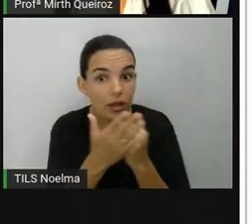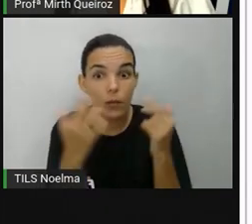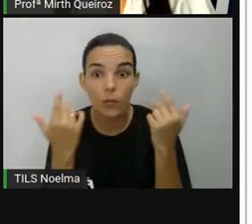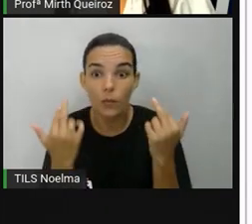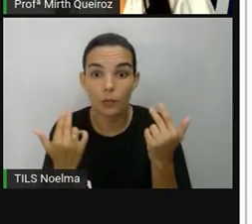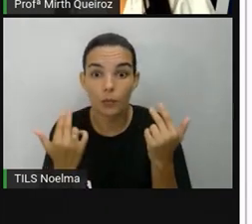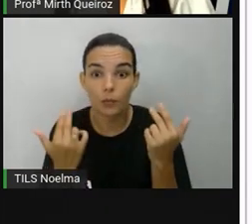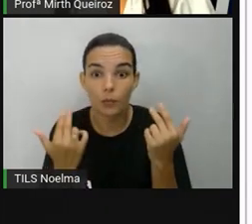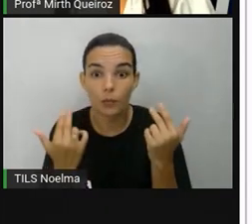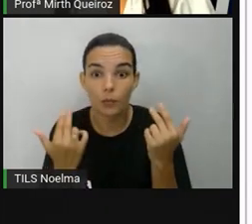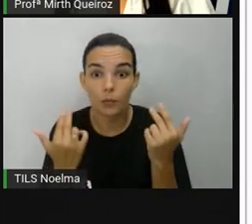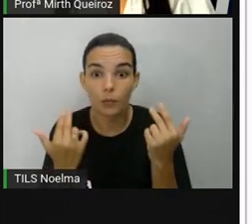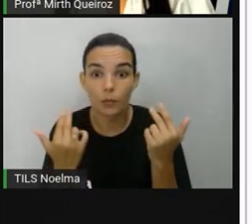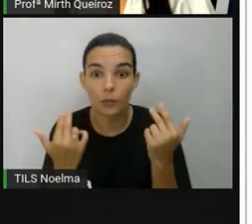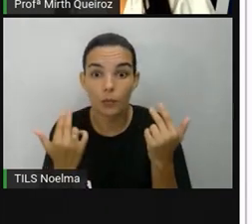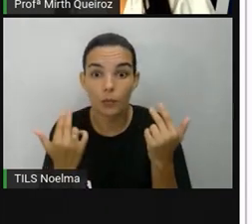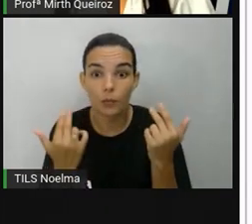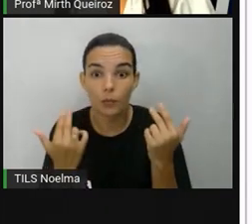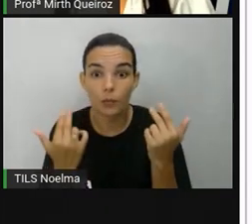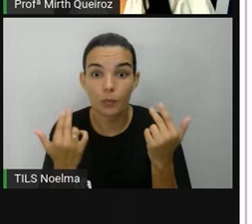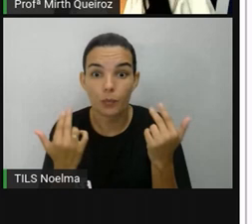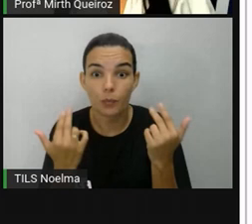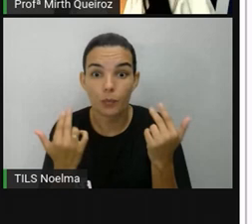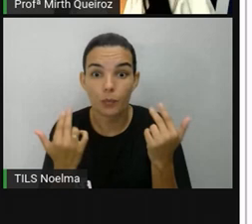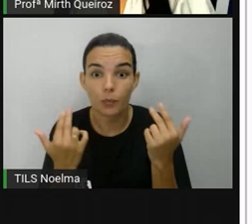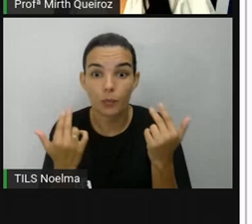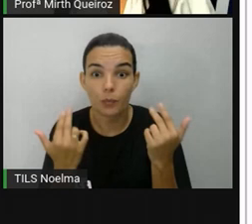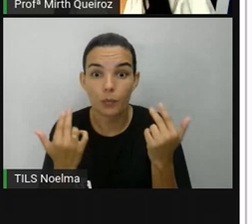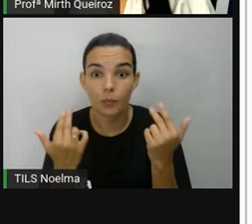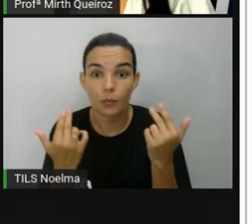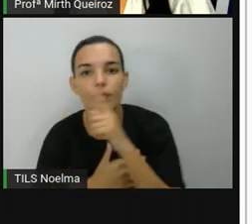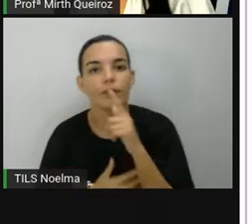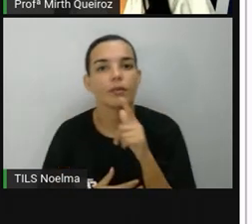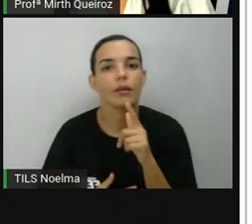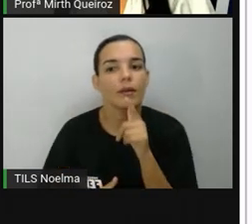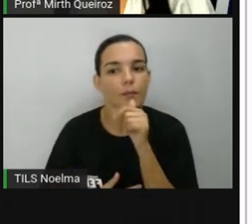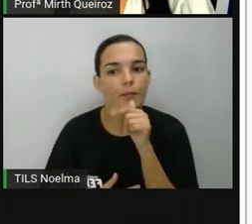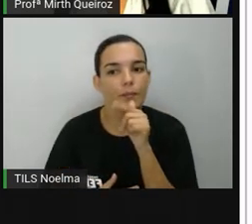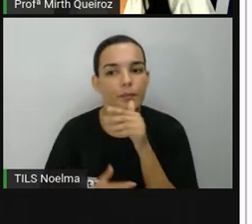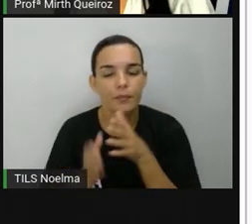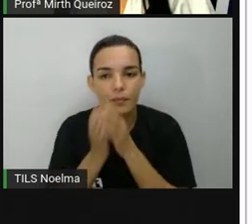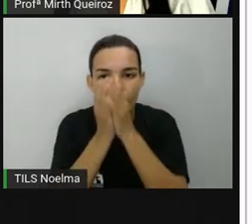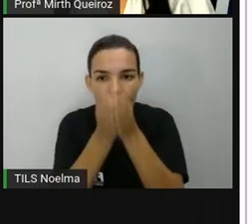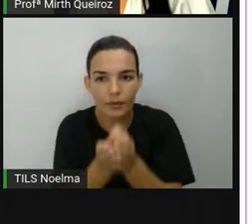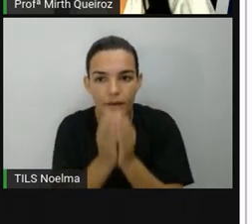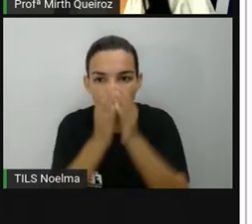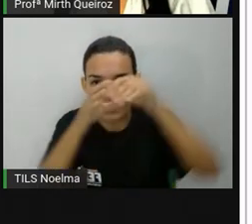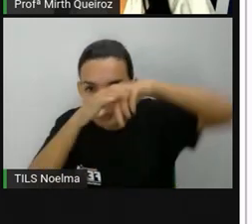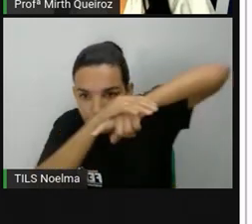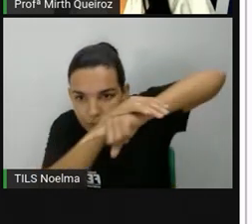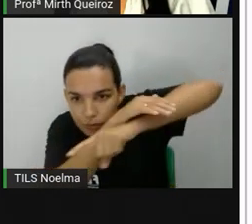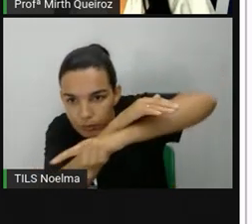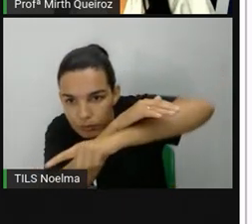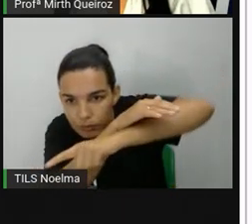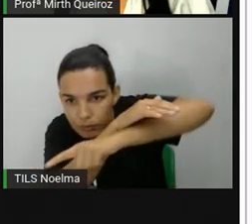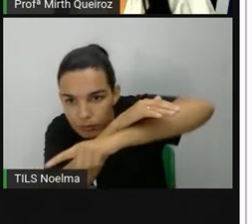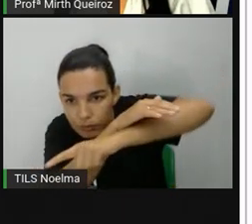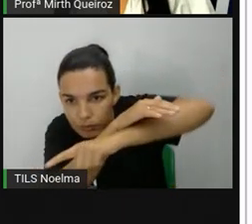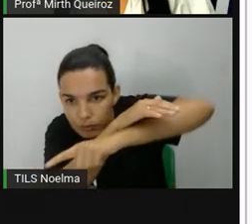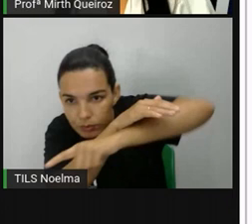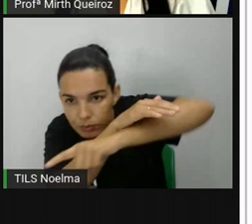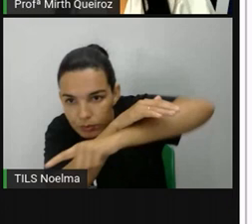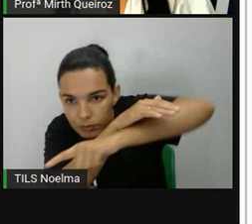Vamos fazer quatro submarinos, que é cada um desse quadradinho, tá? É um